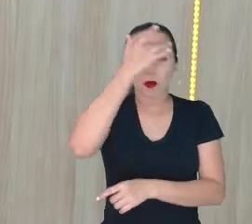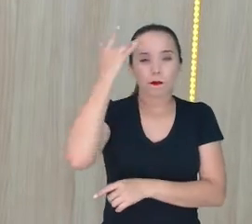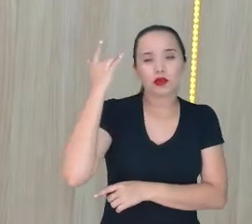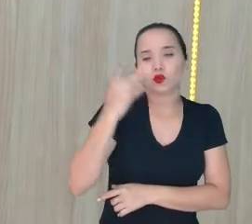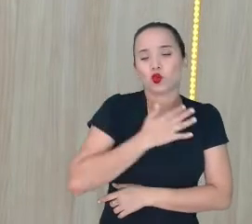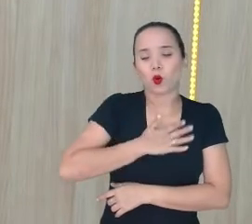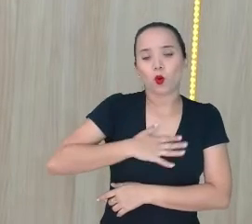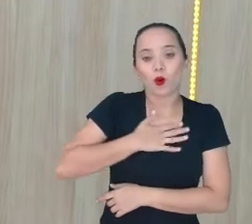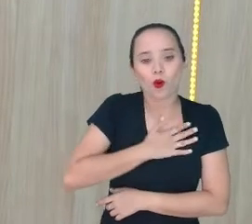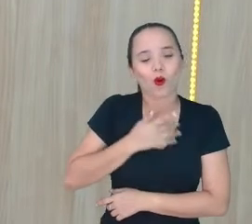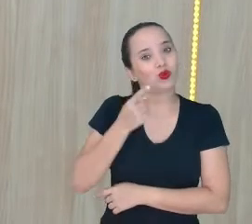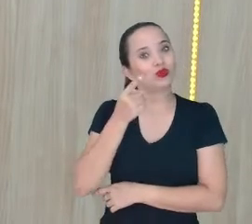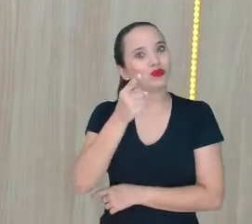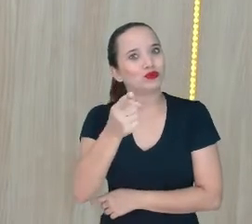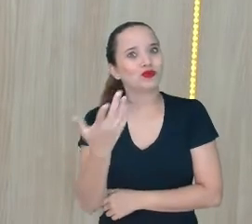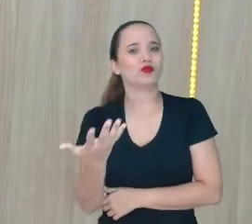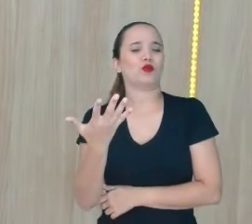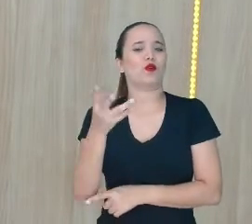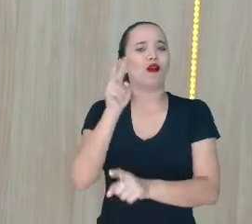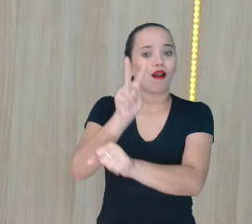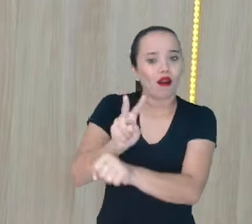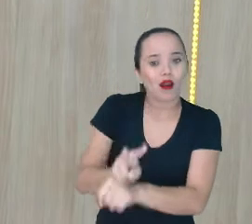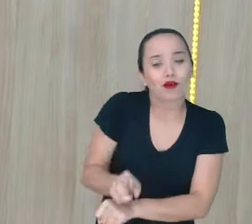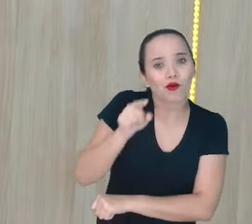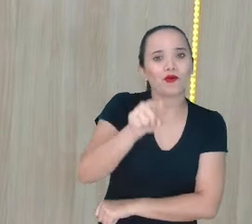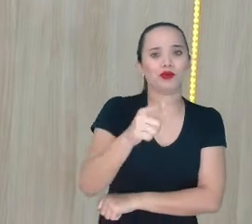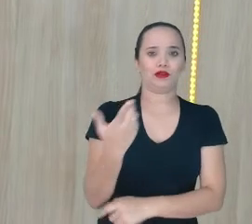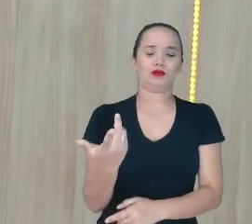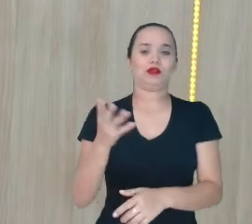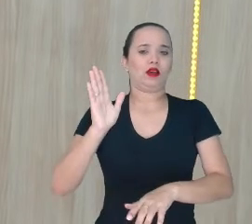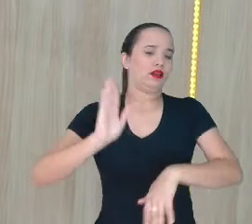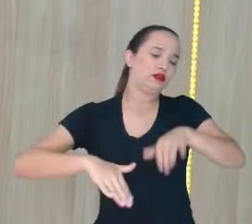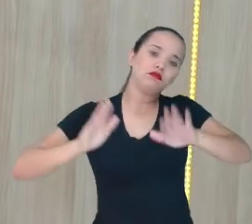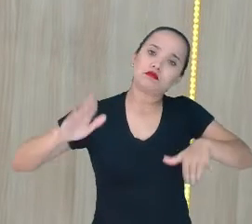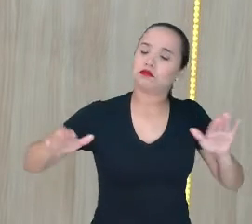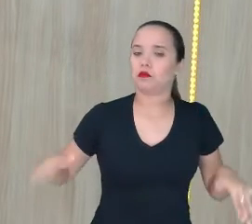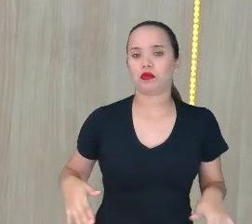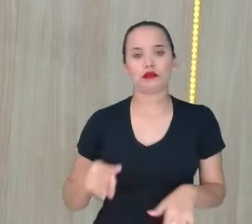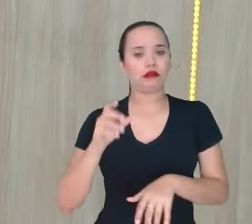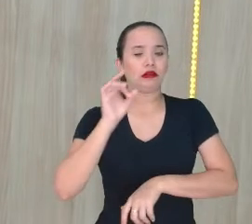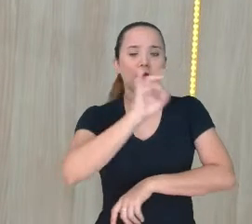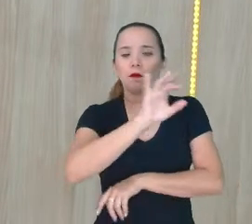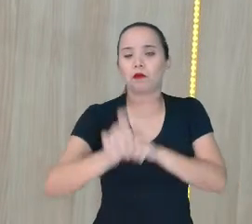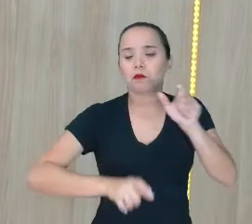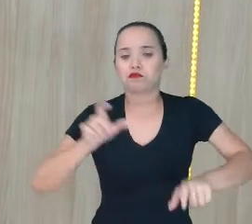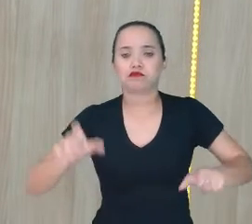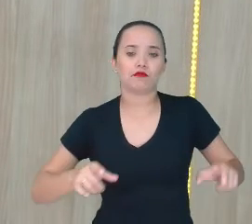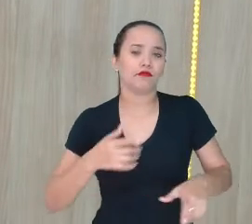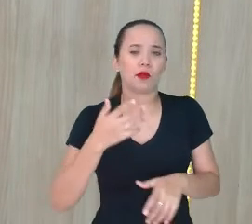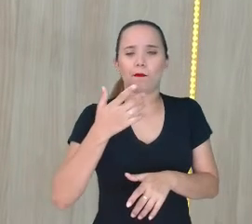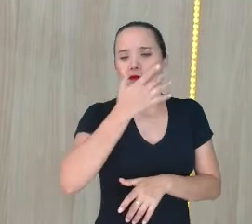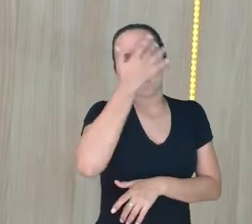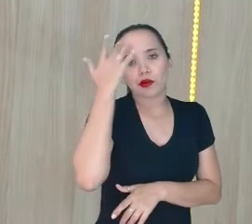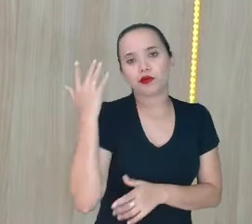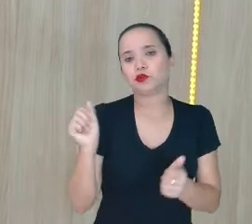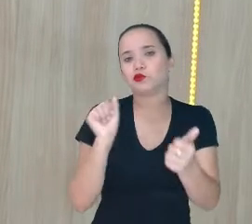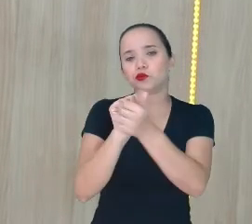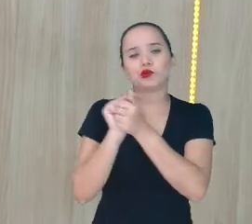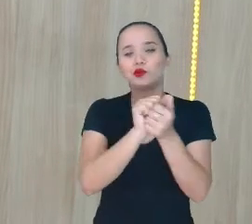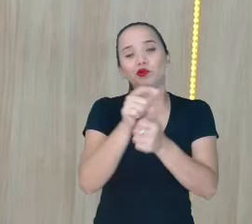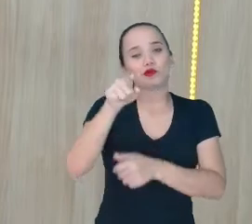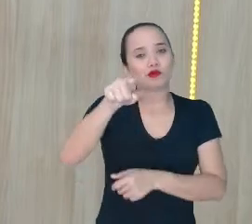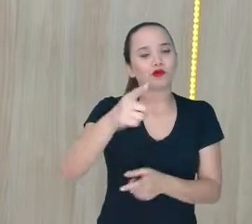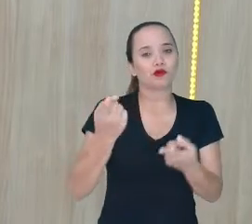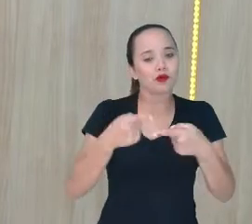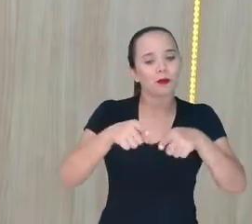Zala por você Cuida de você Independentemente Quem seja aí O seu par Seu parceiro Ou parceira De